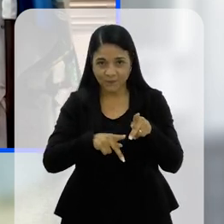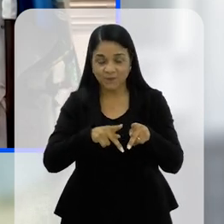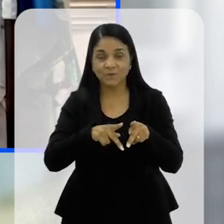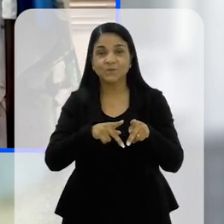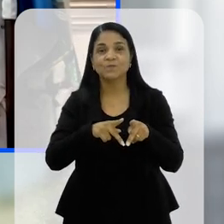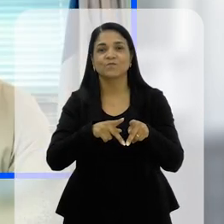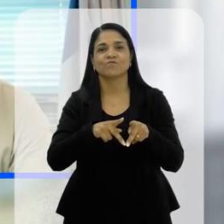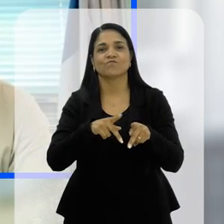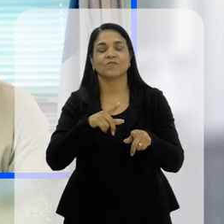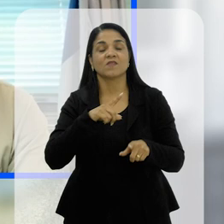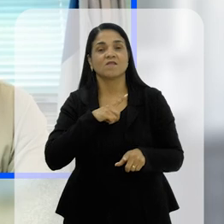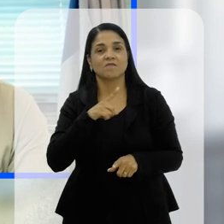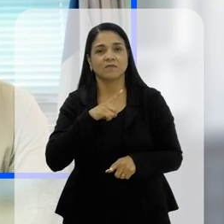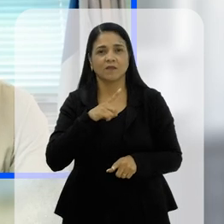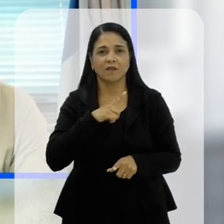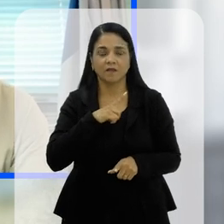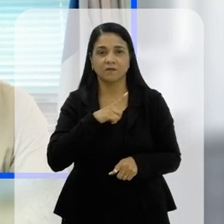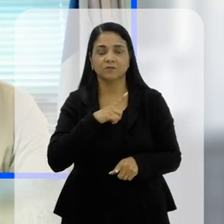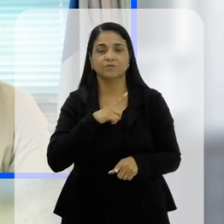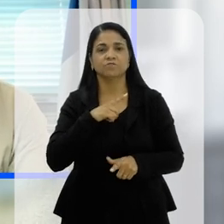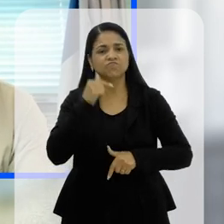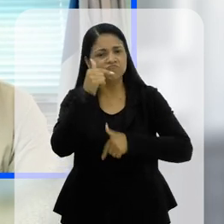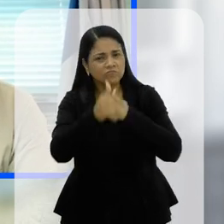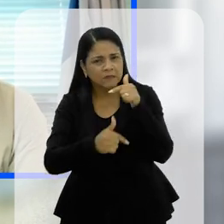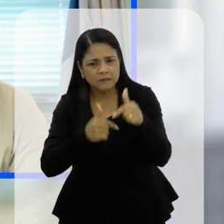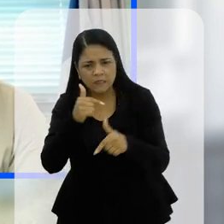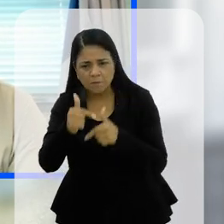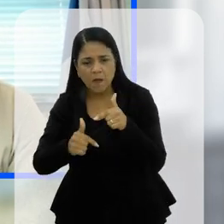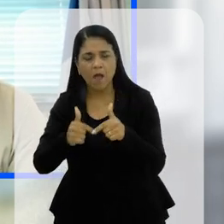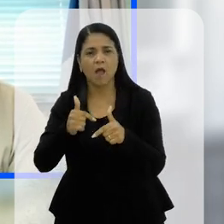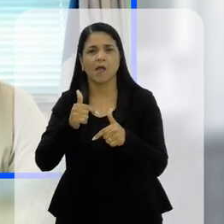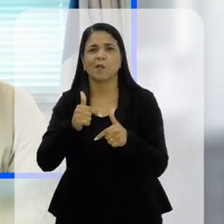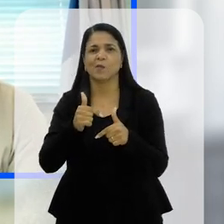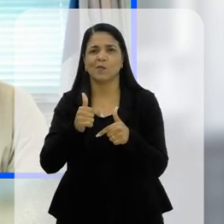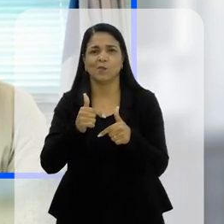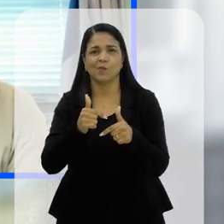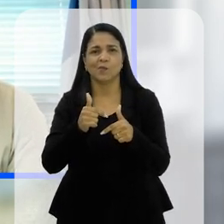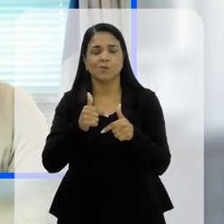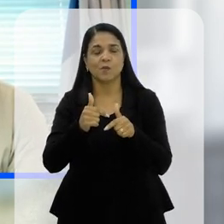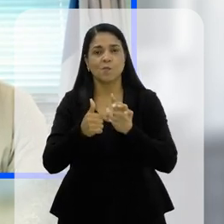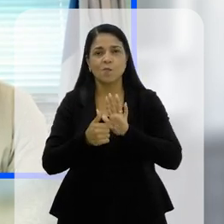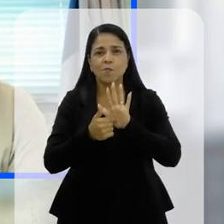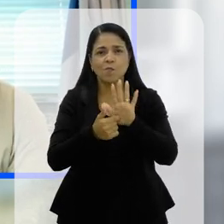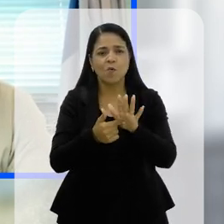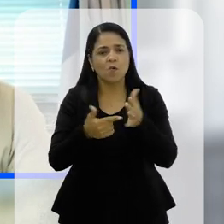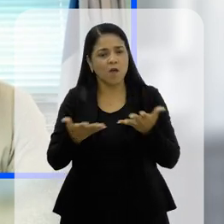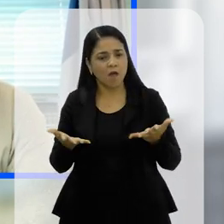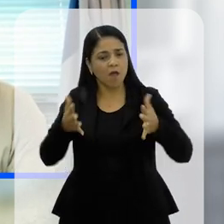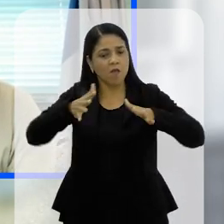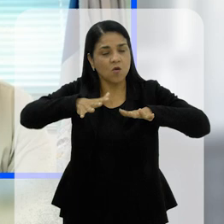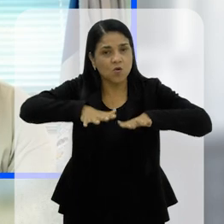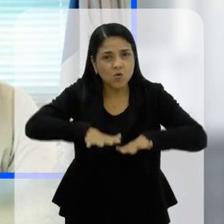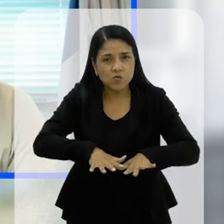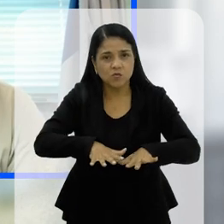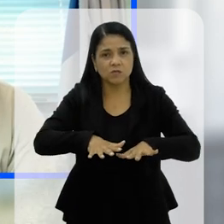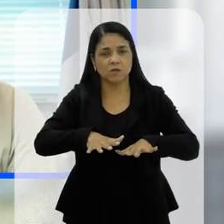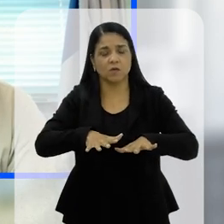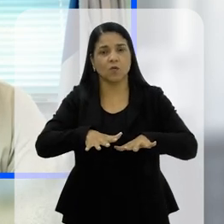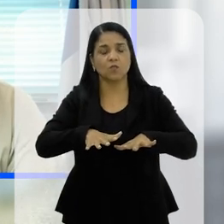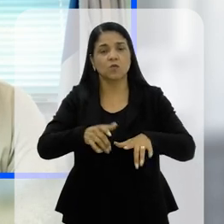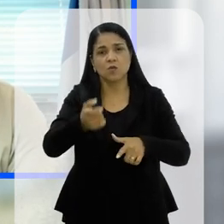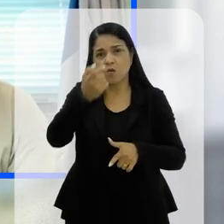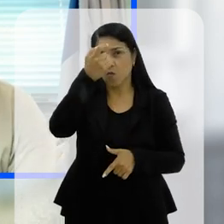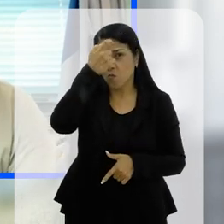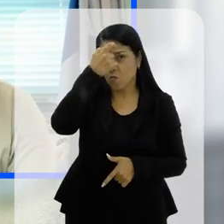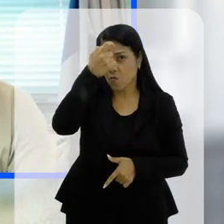a população, certo? E eu tenho um trabalho para promover a inclusão,